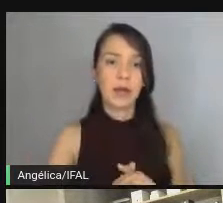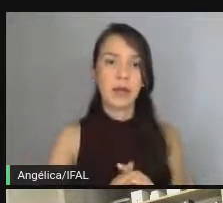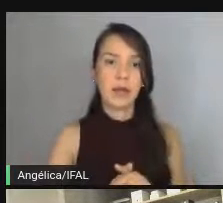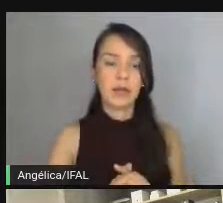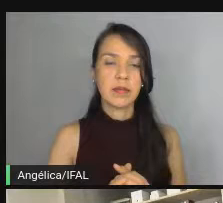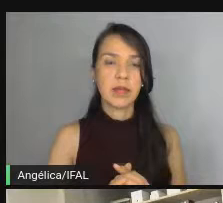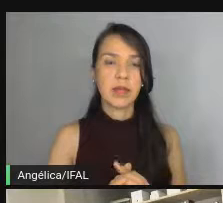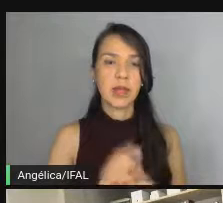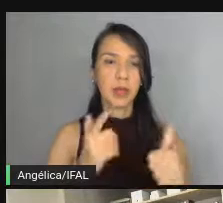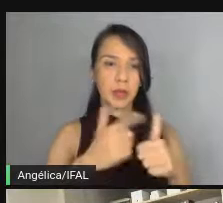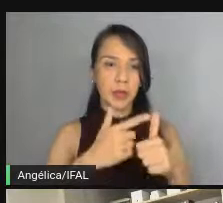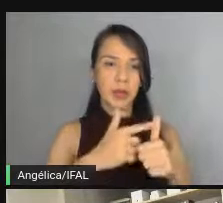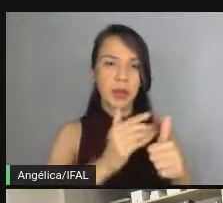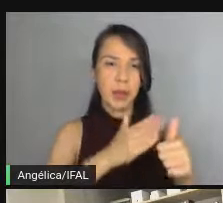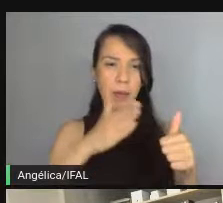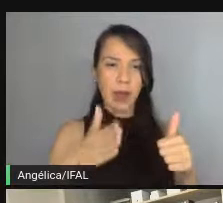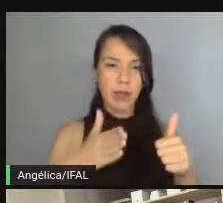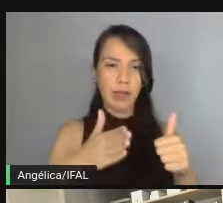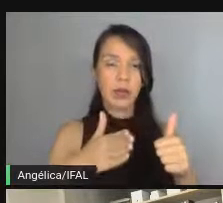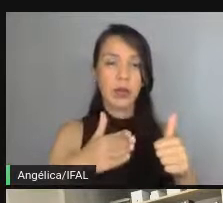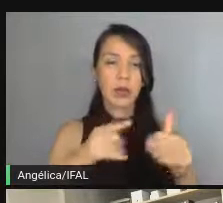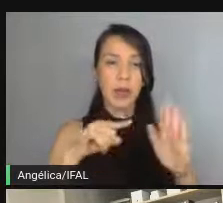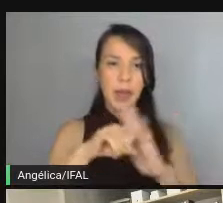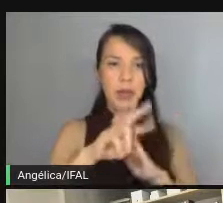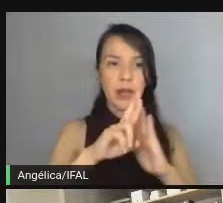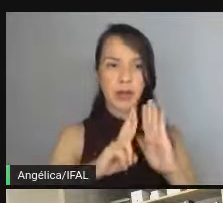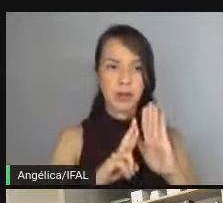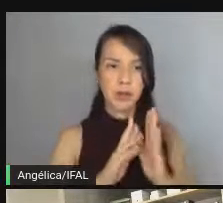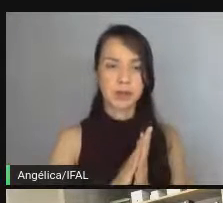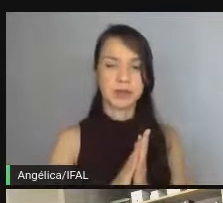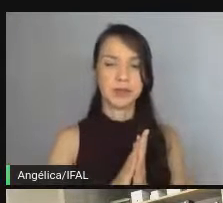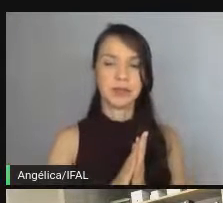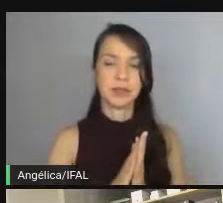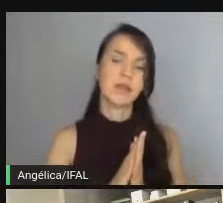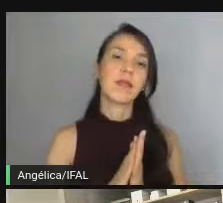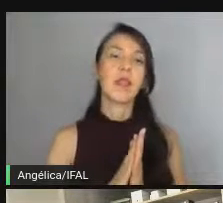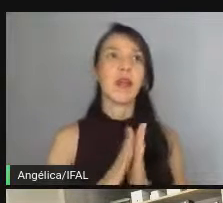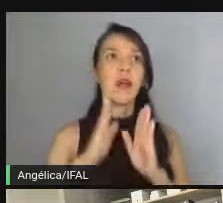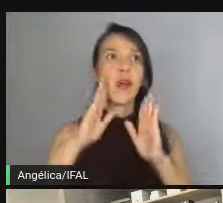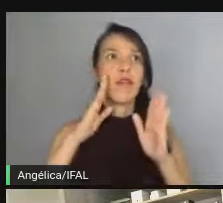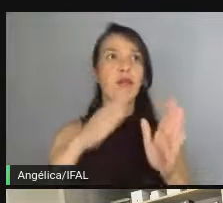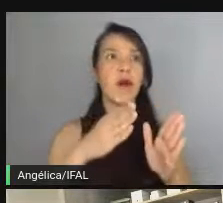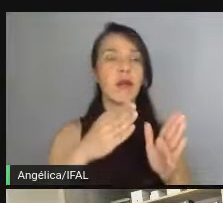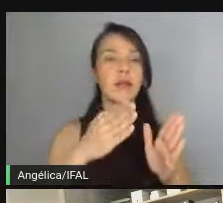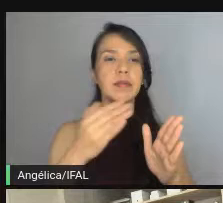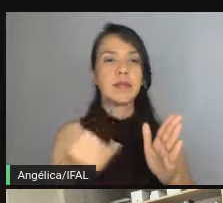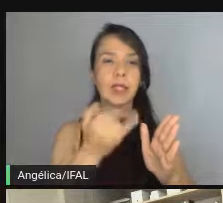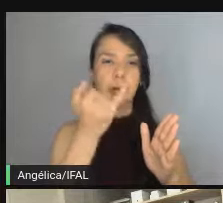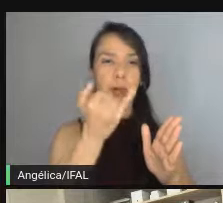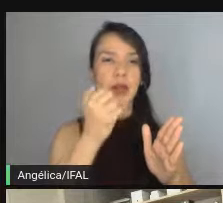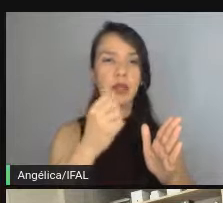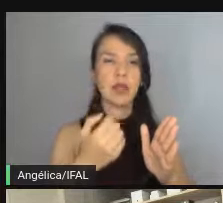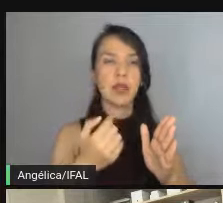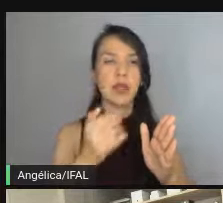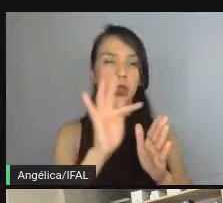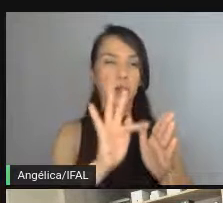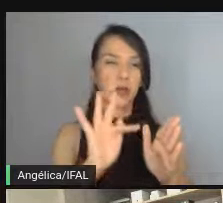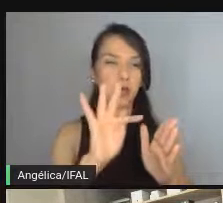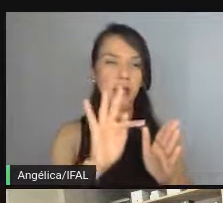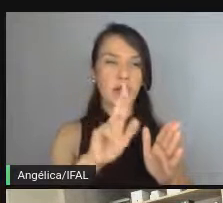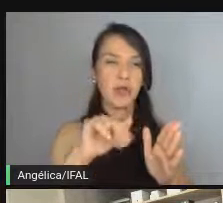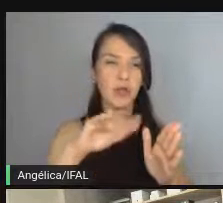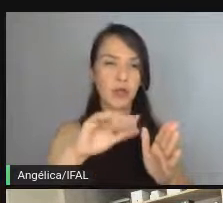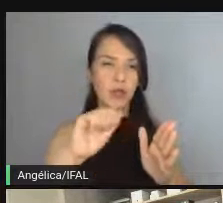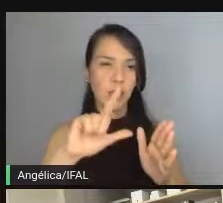do primeiro passo de perguntas e respostas. Foque na funcionalidade. Foque, evite planejar toda uma